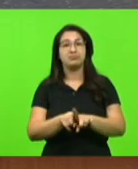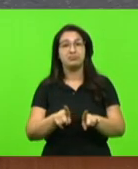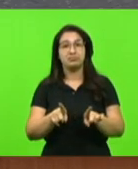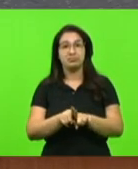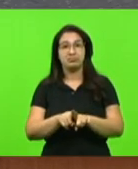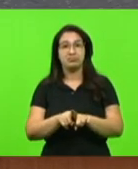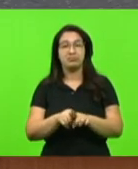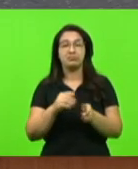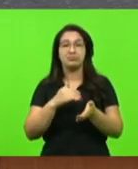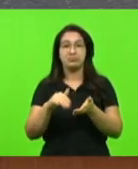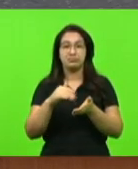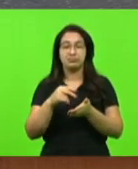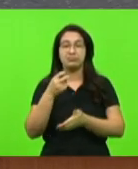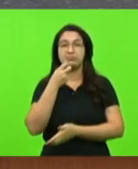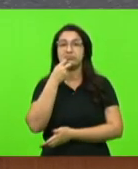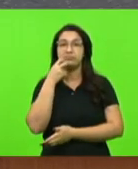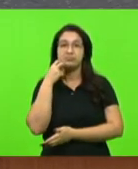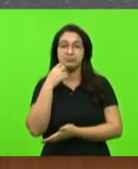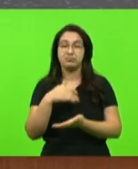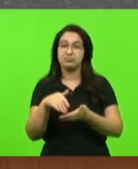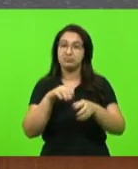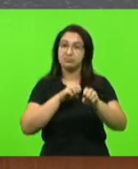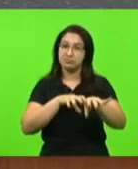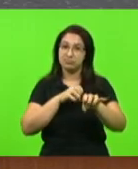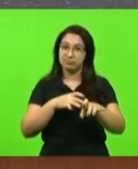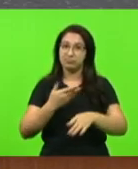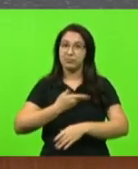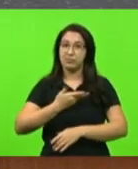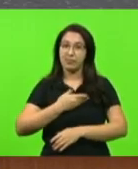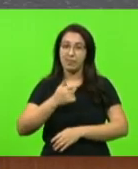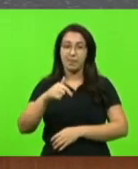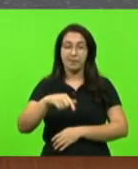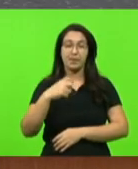vampiro, secretário de educação, nosso colega parlamentar,